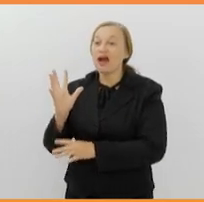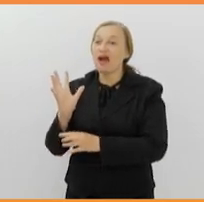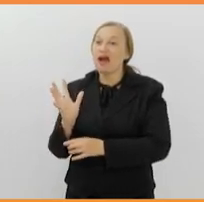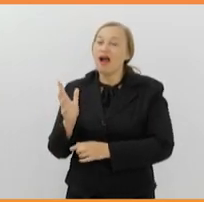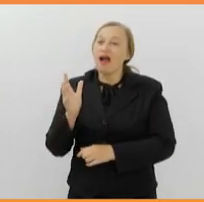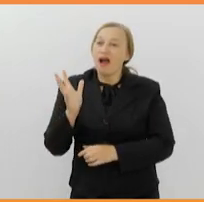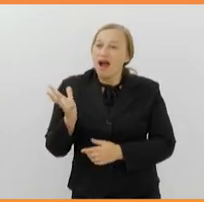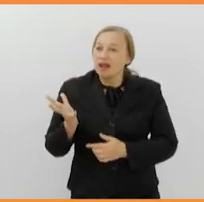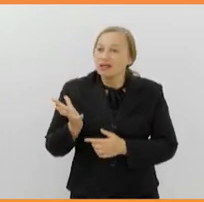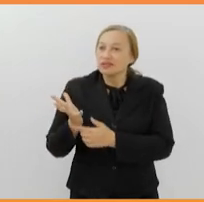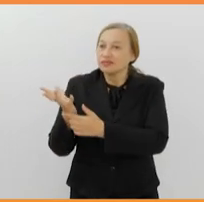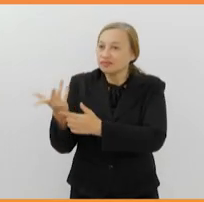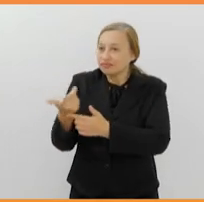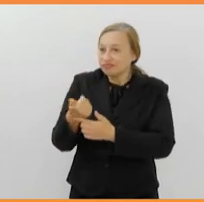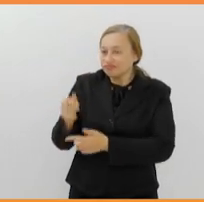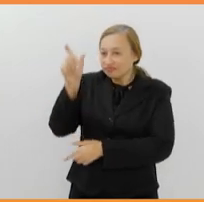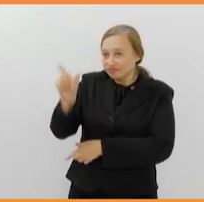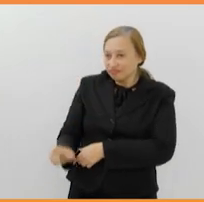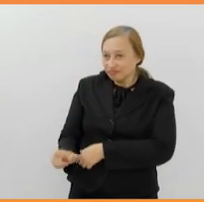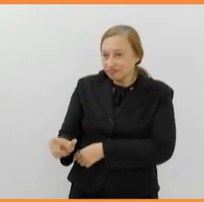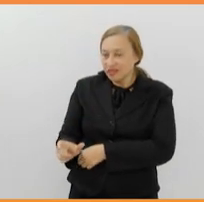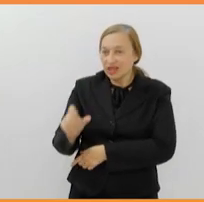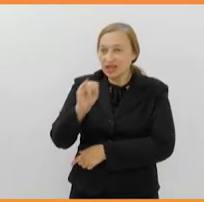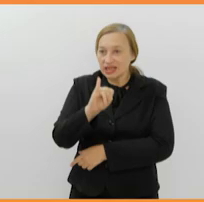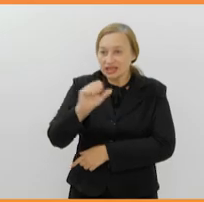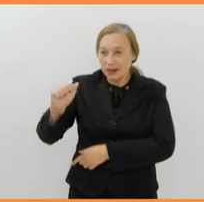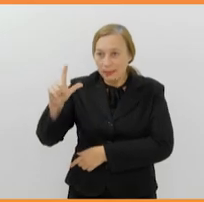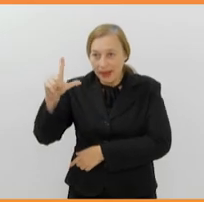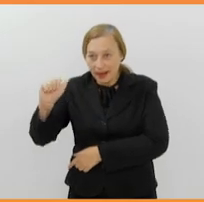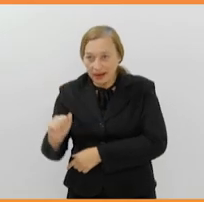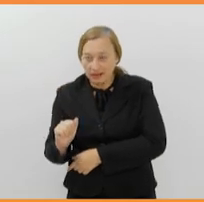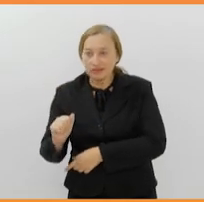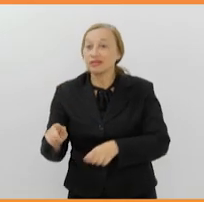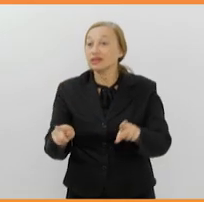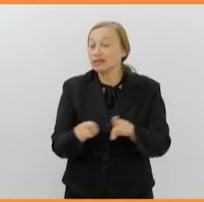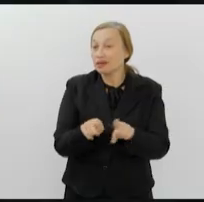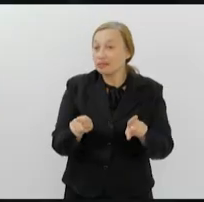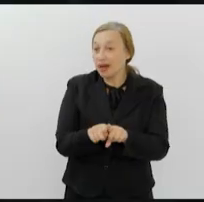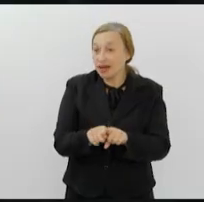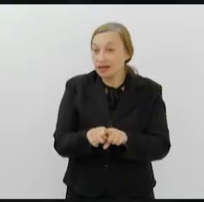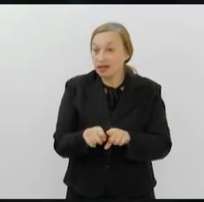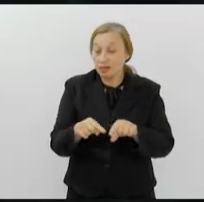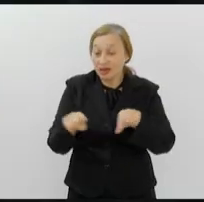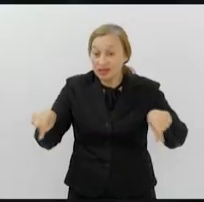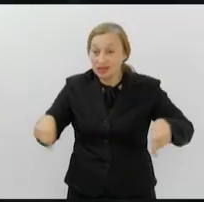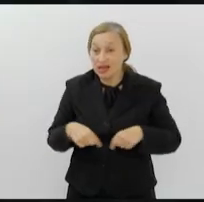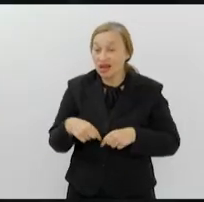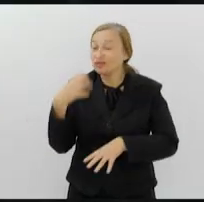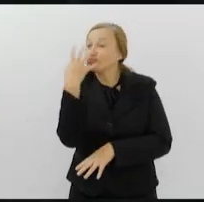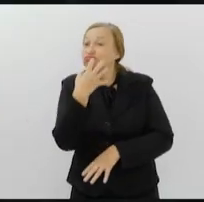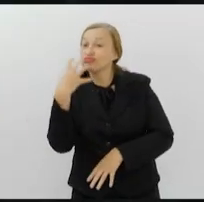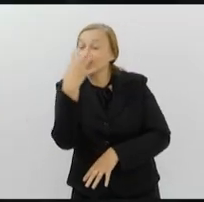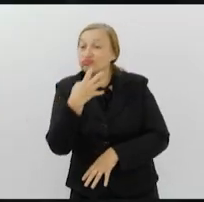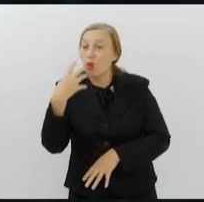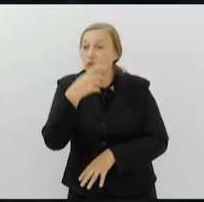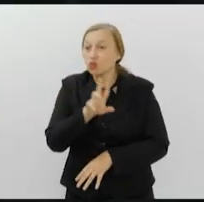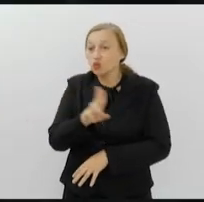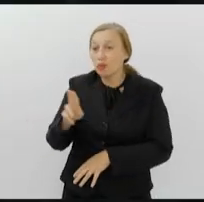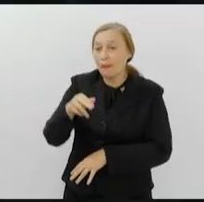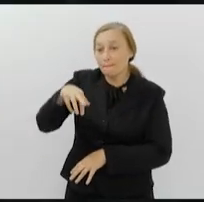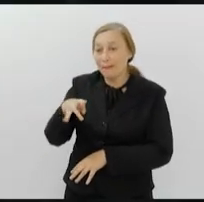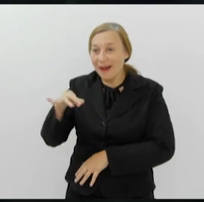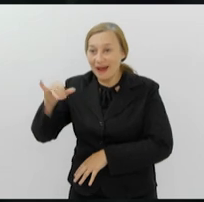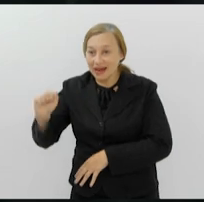retratam as marias icônicas da cultura nacional. Há também uma sala imersiva, com animações de canções que mencionam o nome.